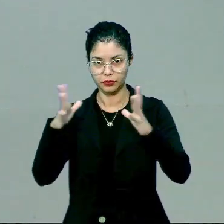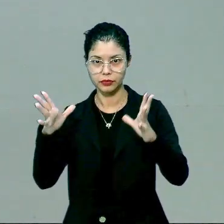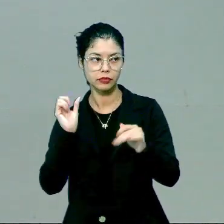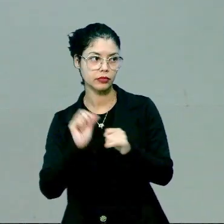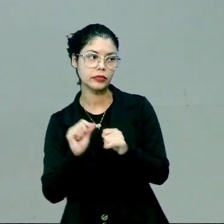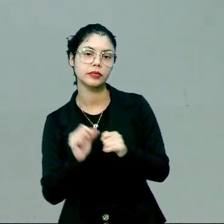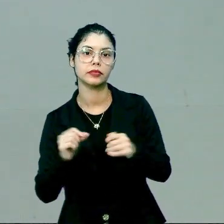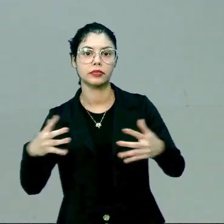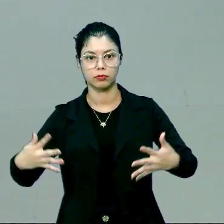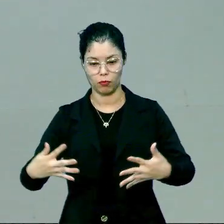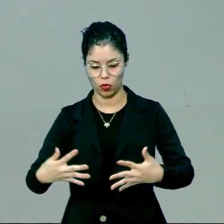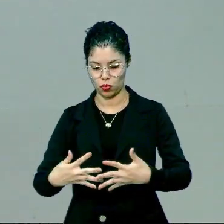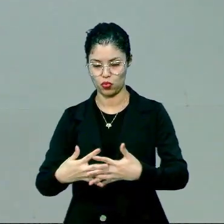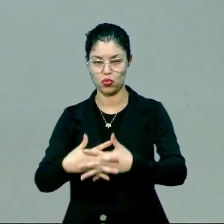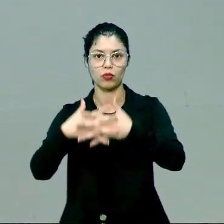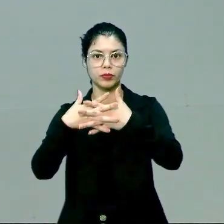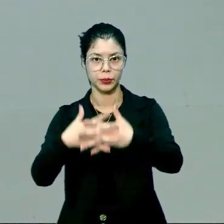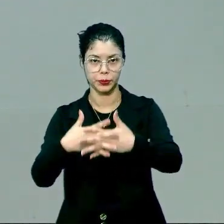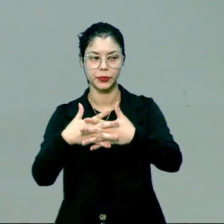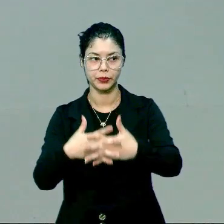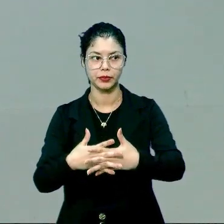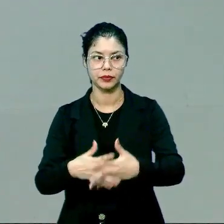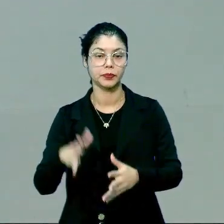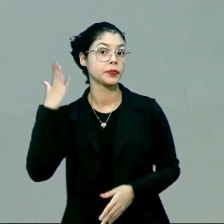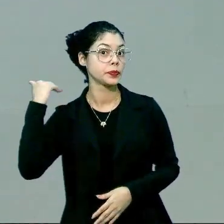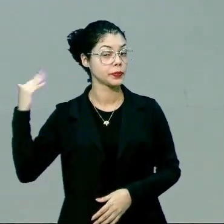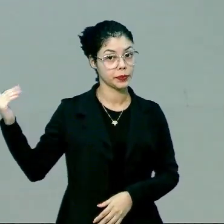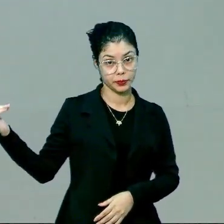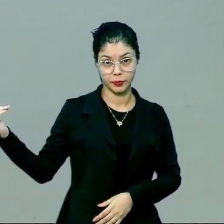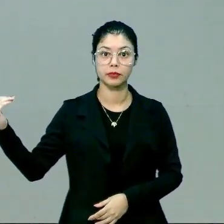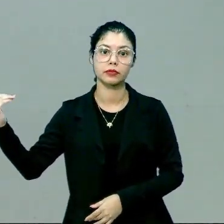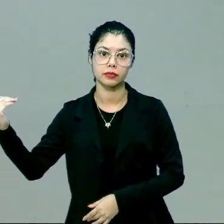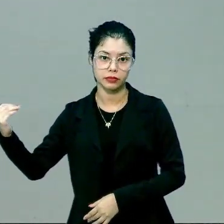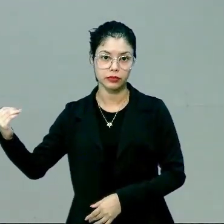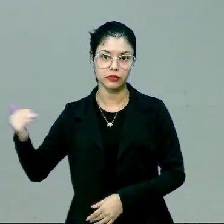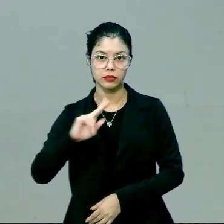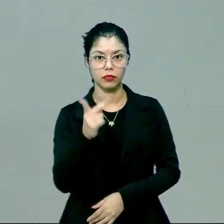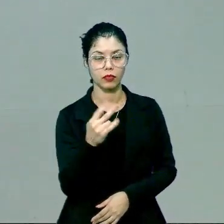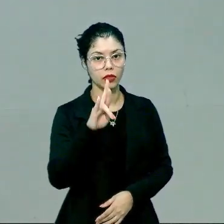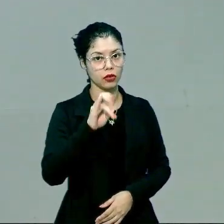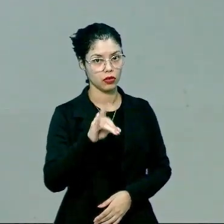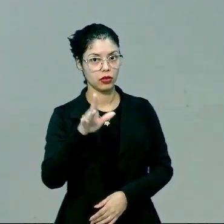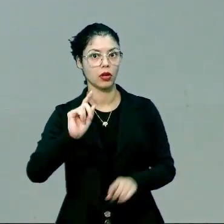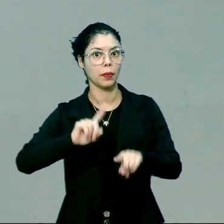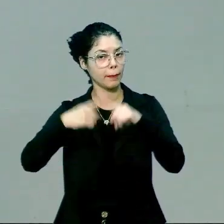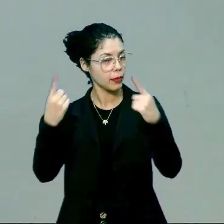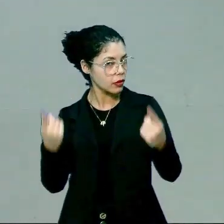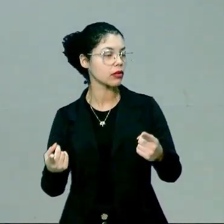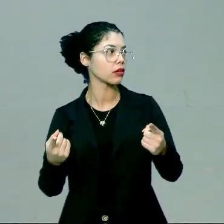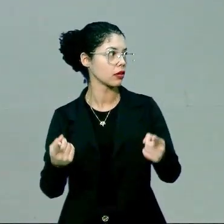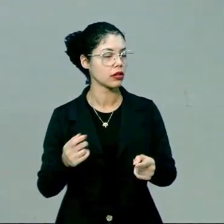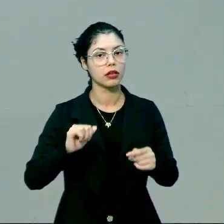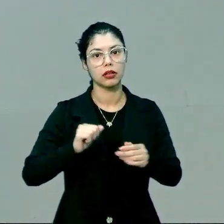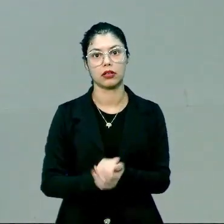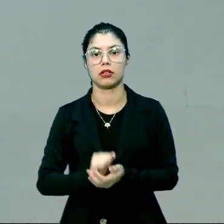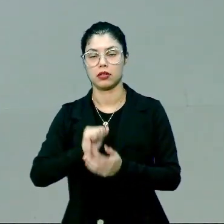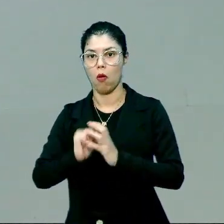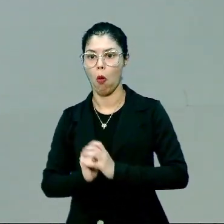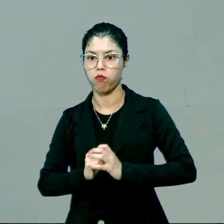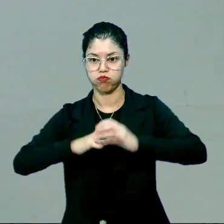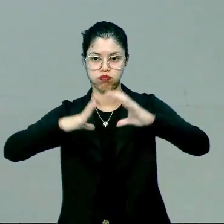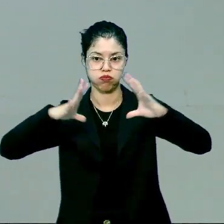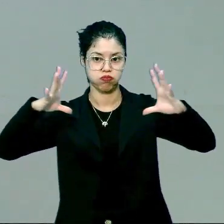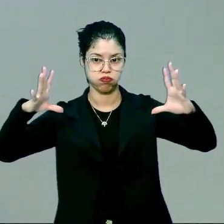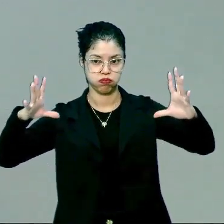sendo feitas de fusão nuclear, que são as famosas bombas de hidrogênio. Porém, pessoal, essas bombas atômicas